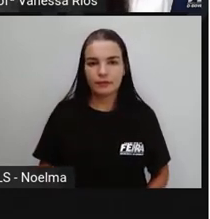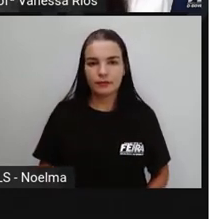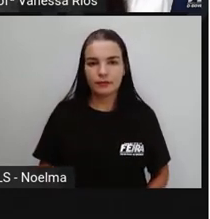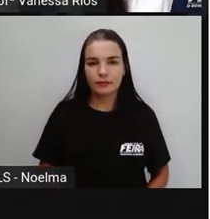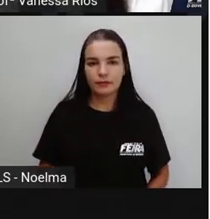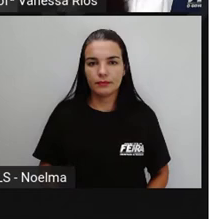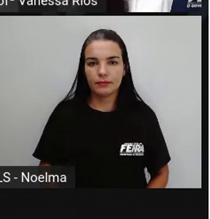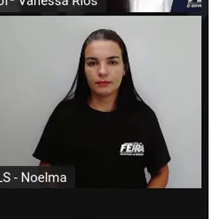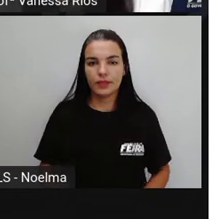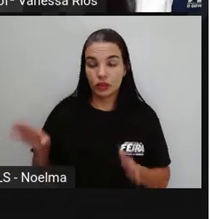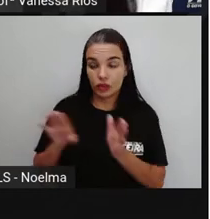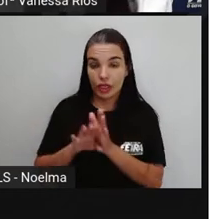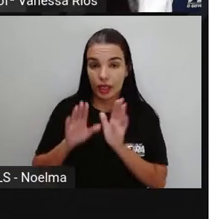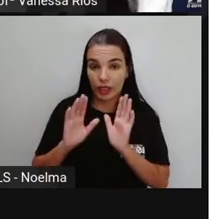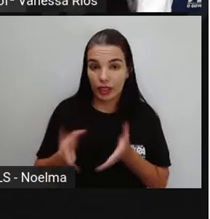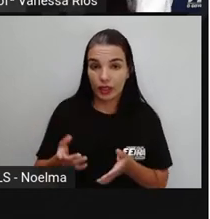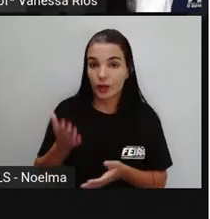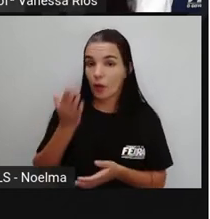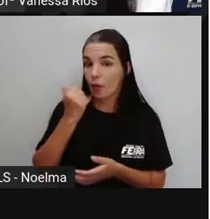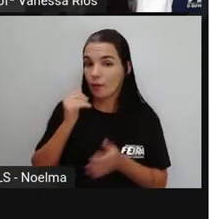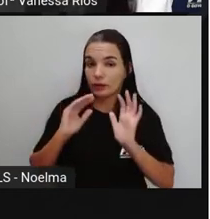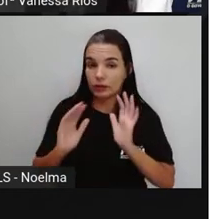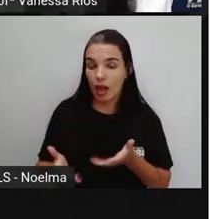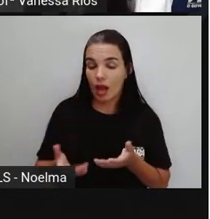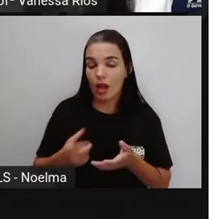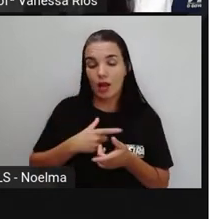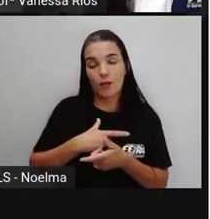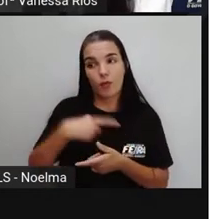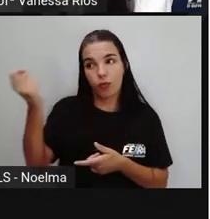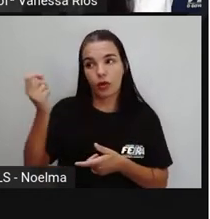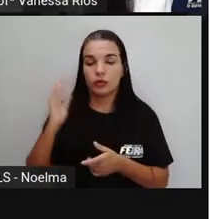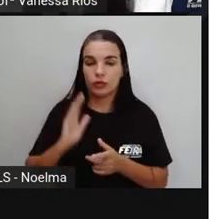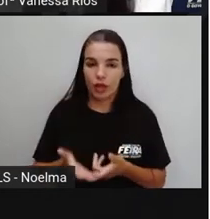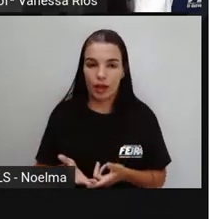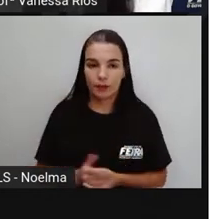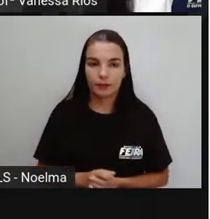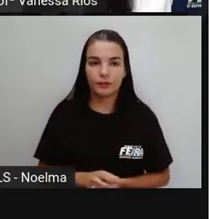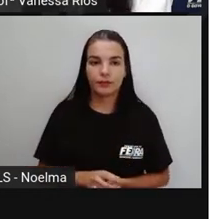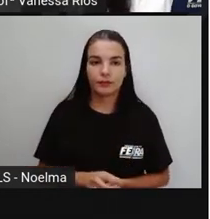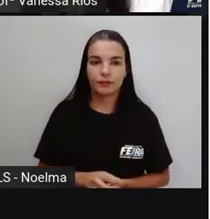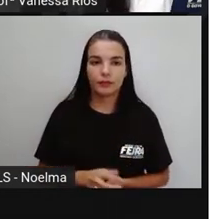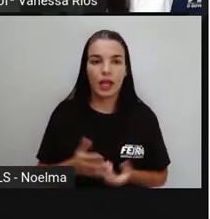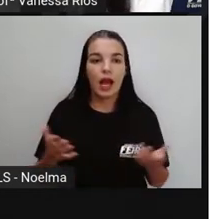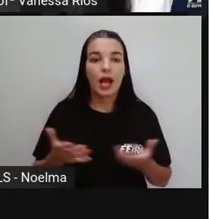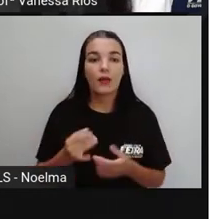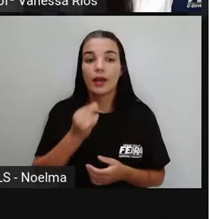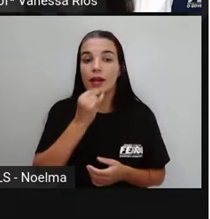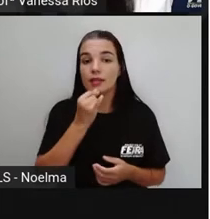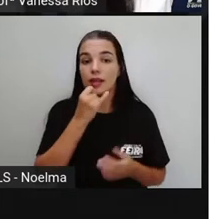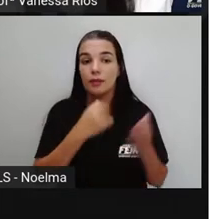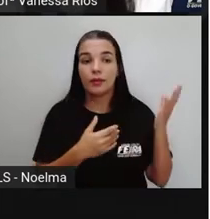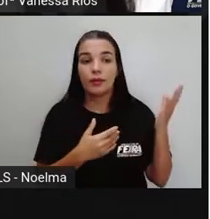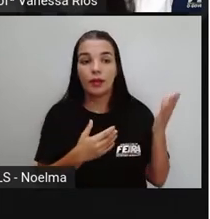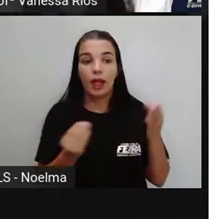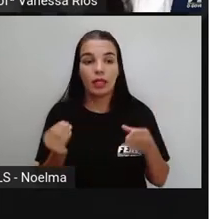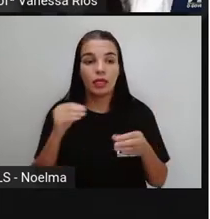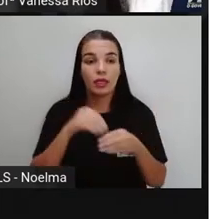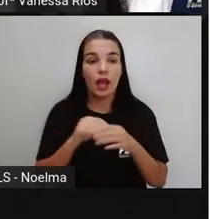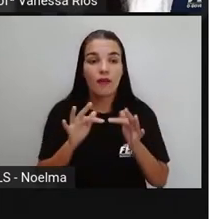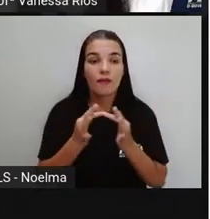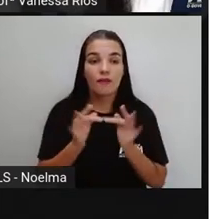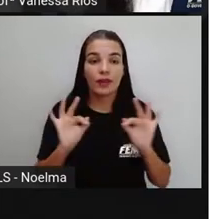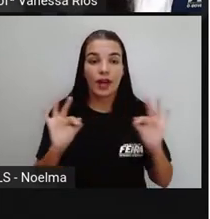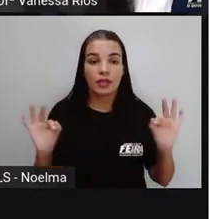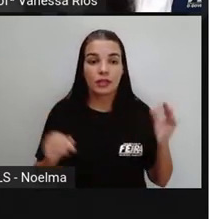Eles comeram. Eles partiram. E a gente vai observar agora exemplos destes verbos dentro das frases.